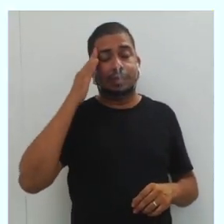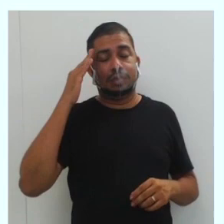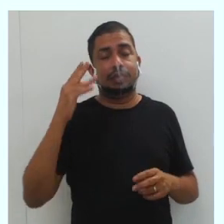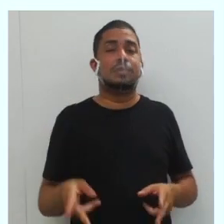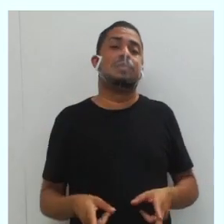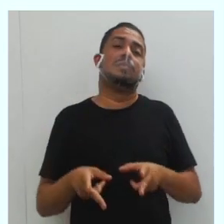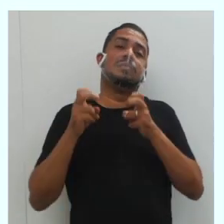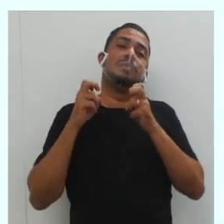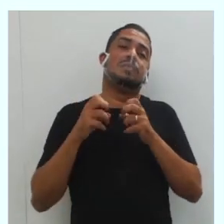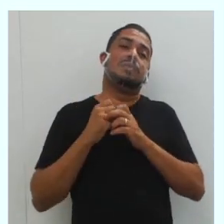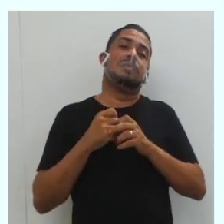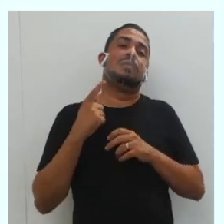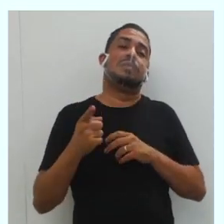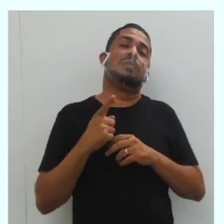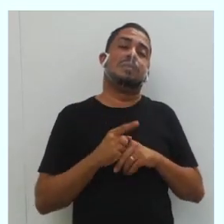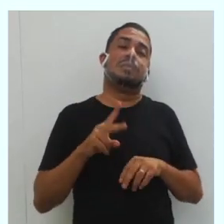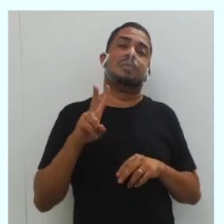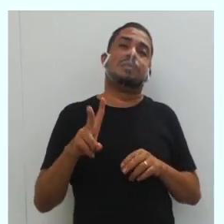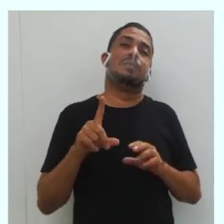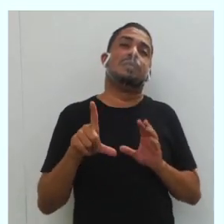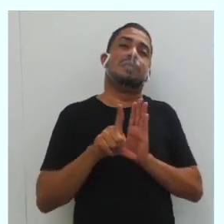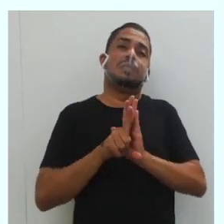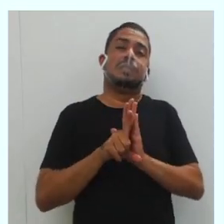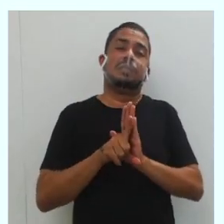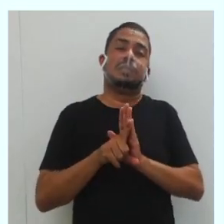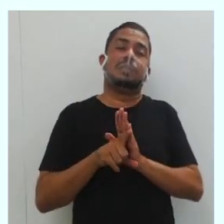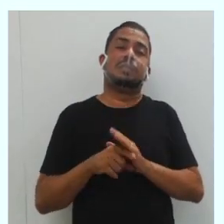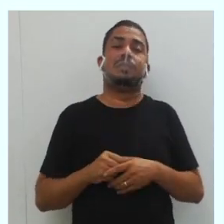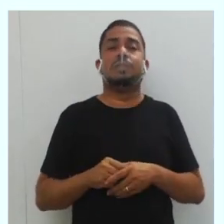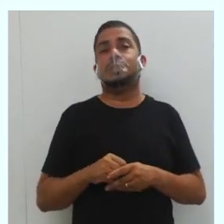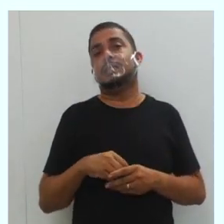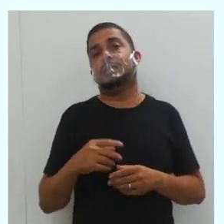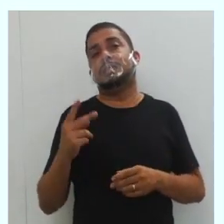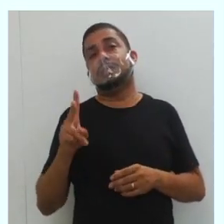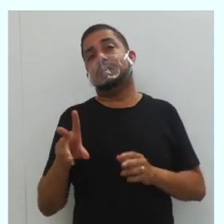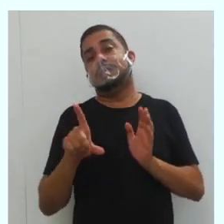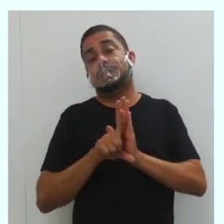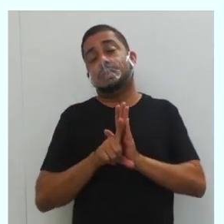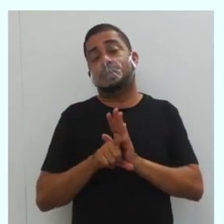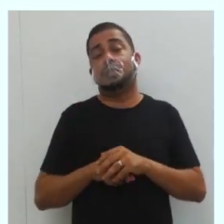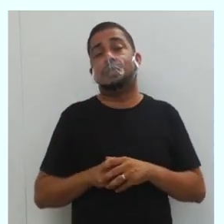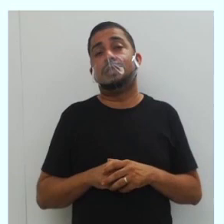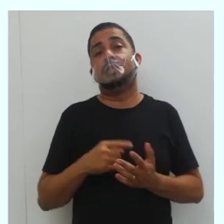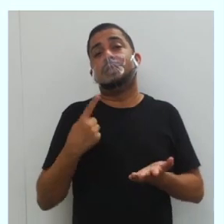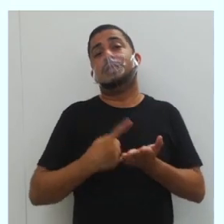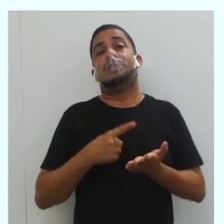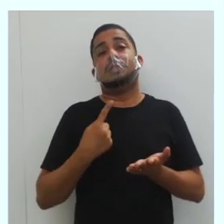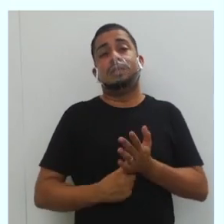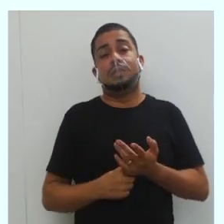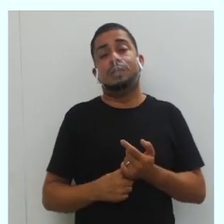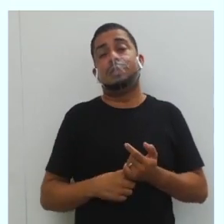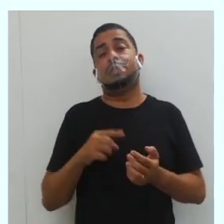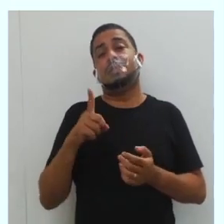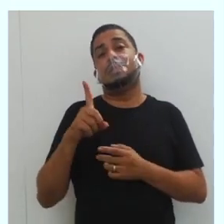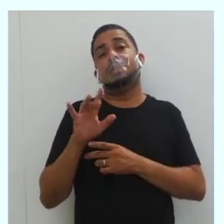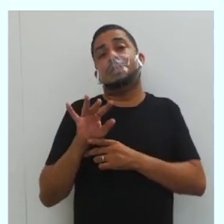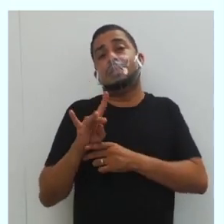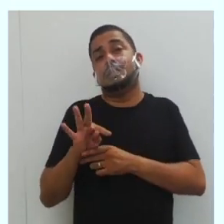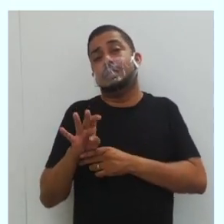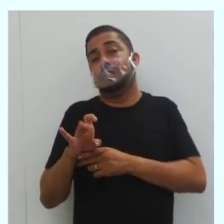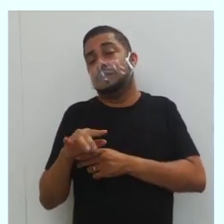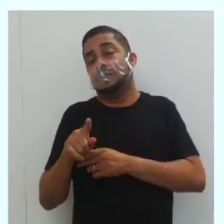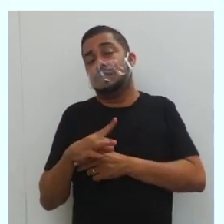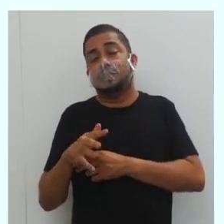para observar que essas duas leis, essas duas diretrizes, essas leis, elas estabelecem o as diretrizes,